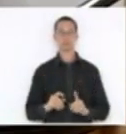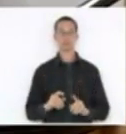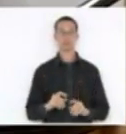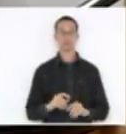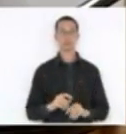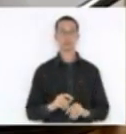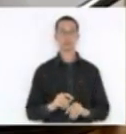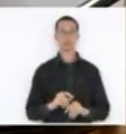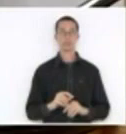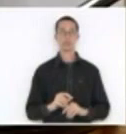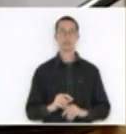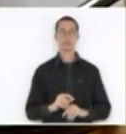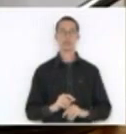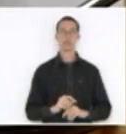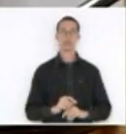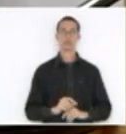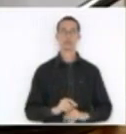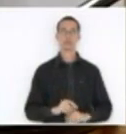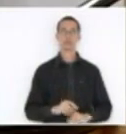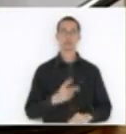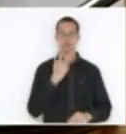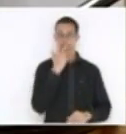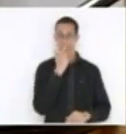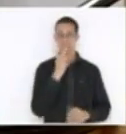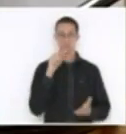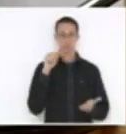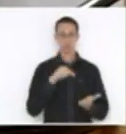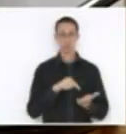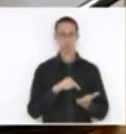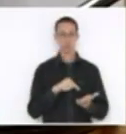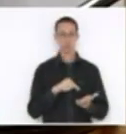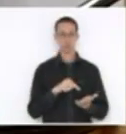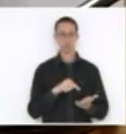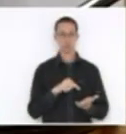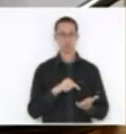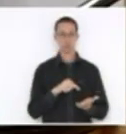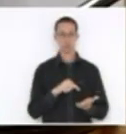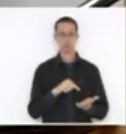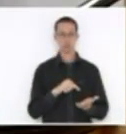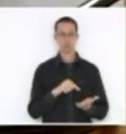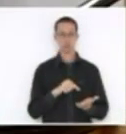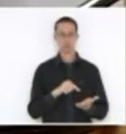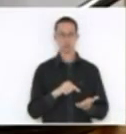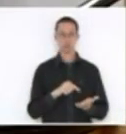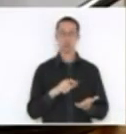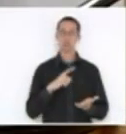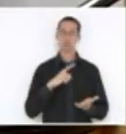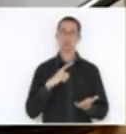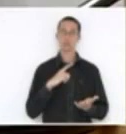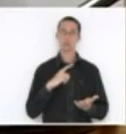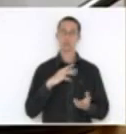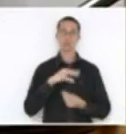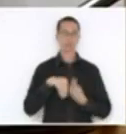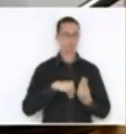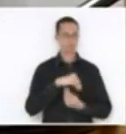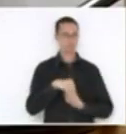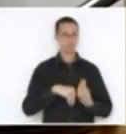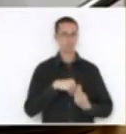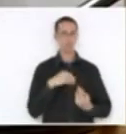ela parece contaminada um pouco por aquilo que está se discutindo